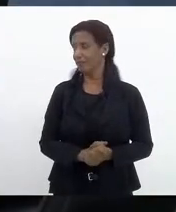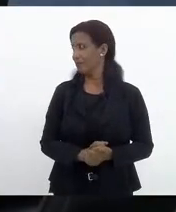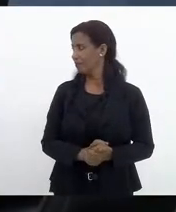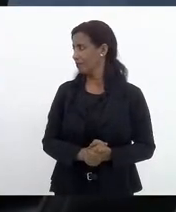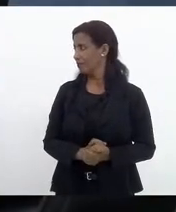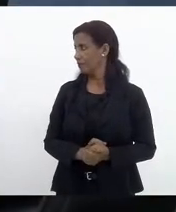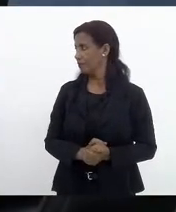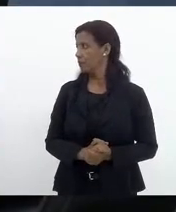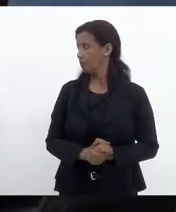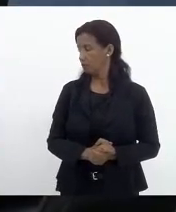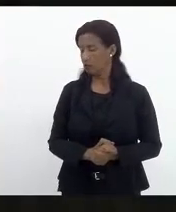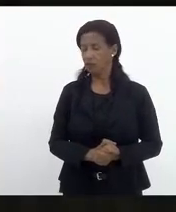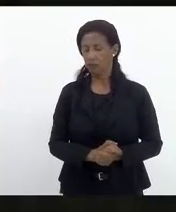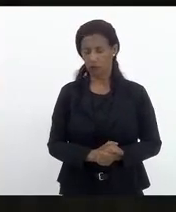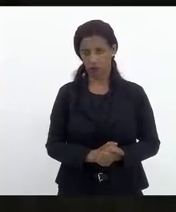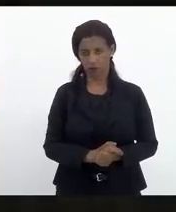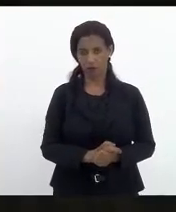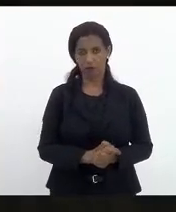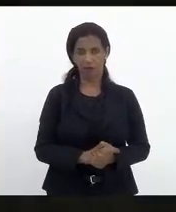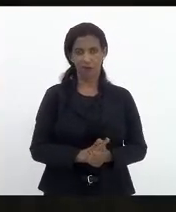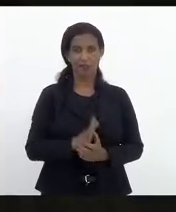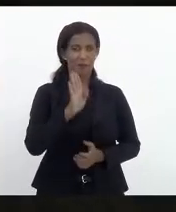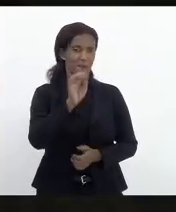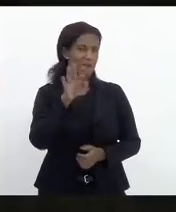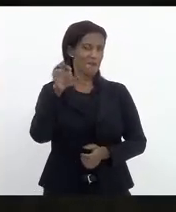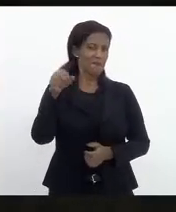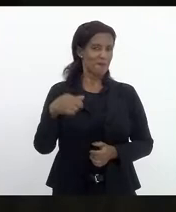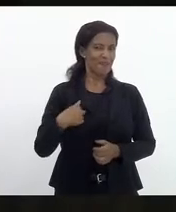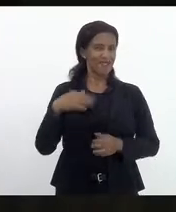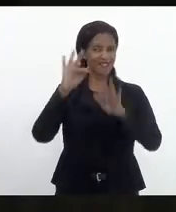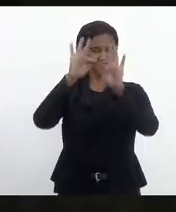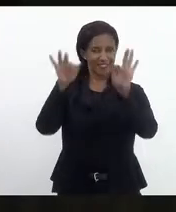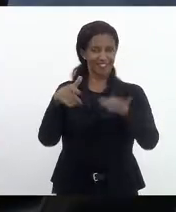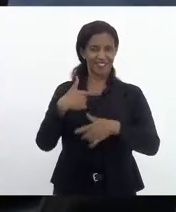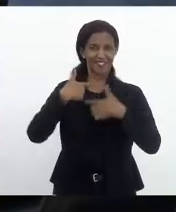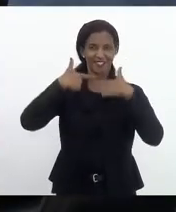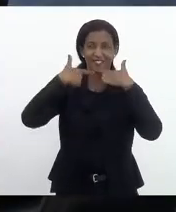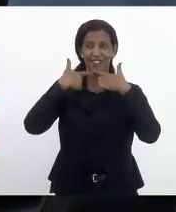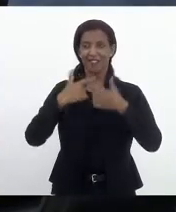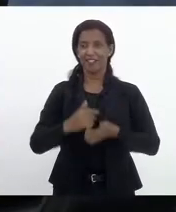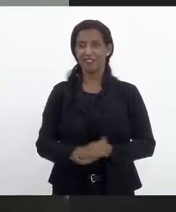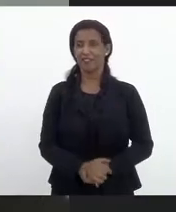Olha a cara do subtenente. Aí, Bebetão, a cara dele, lá, bonito, olha lá.